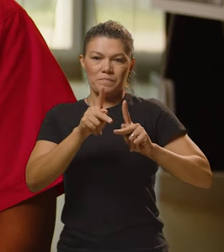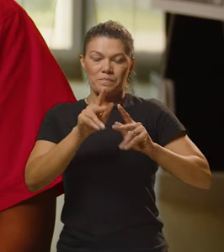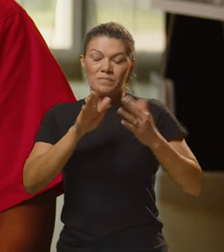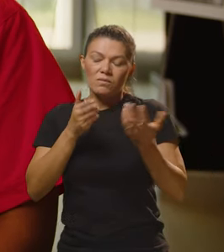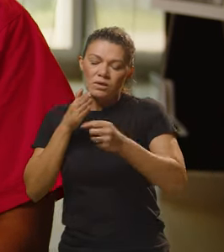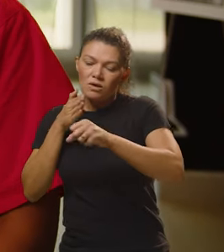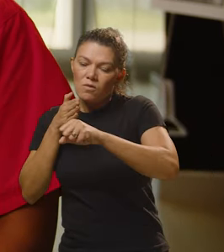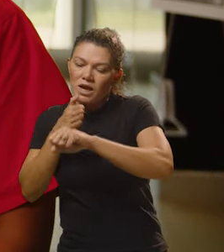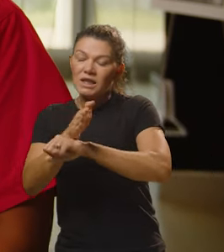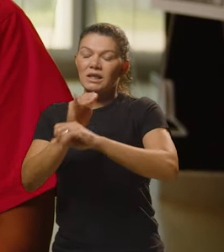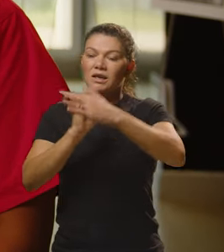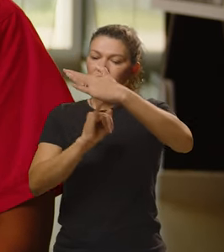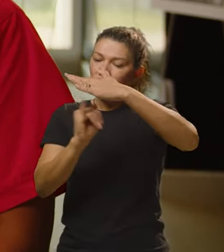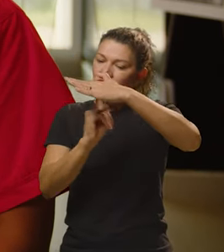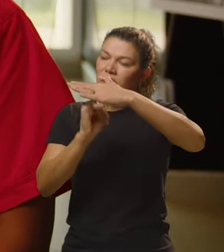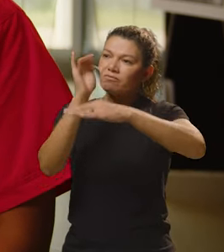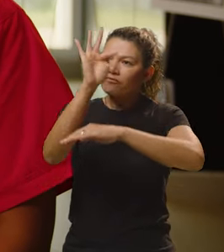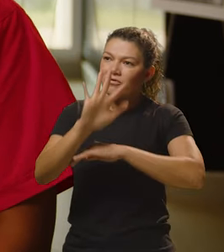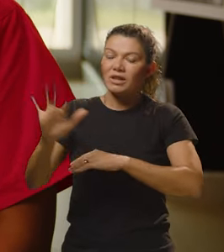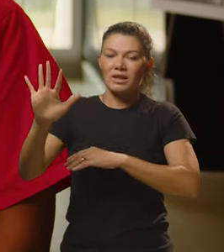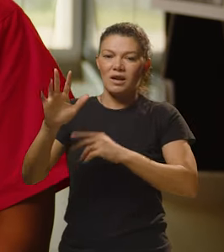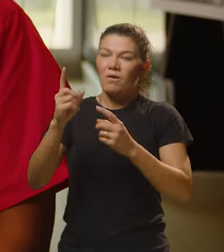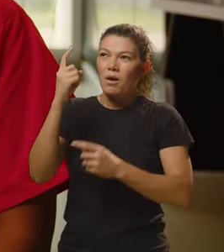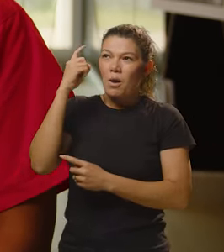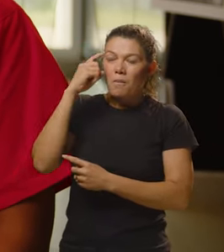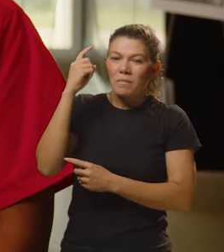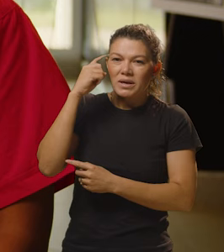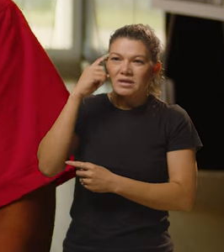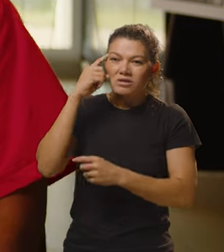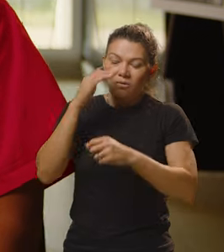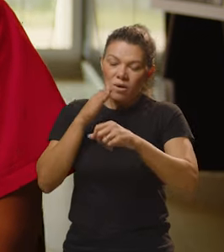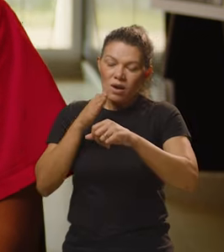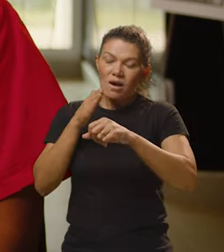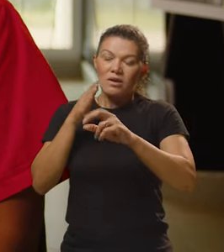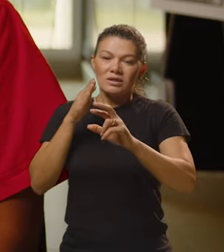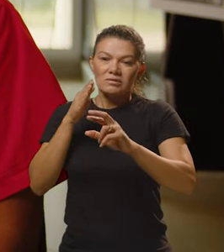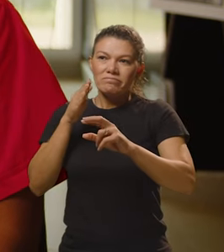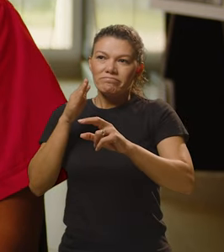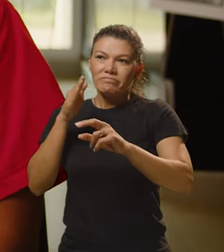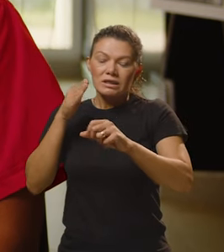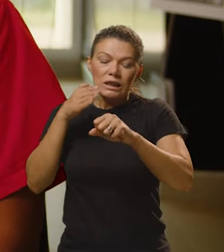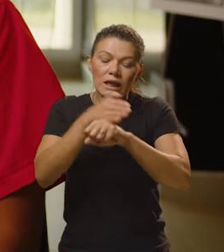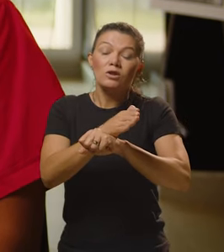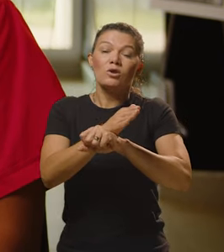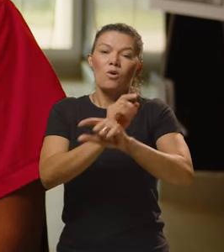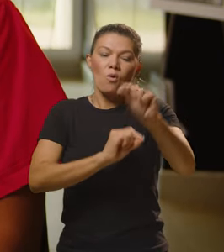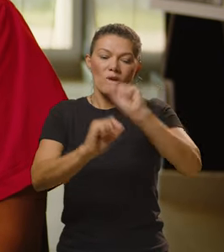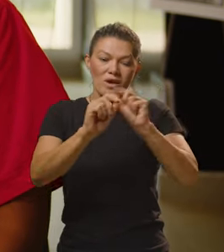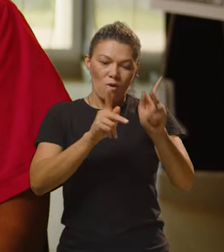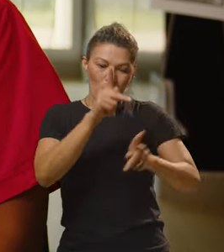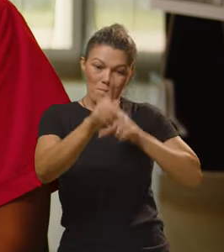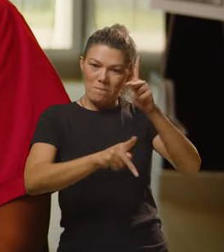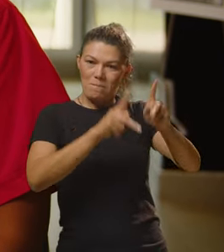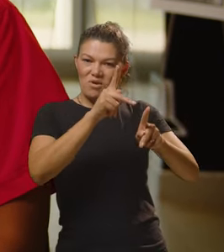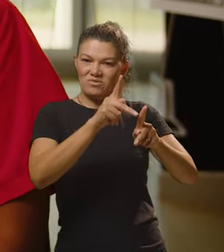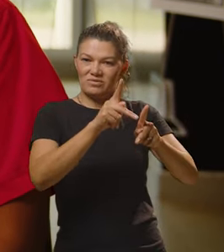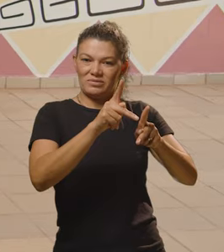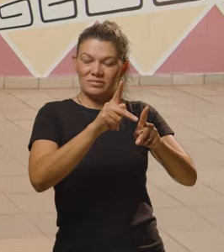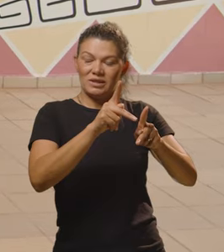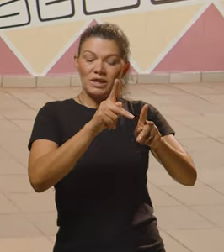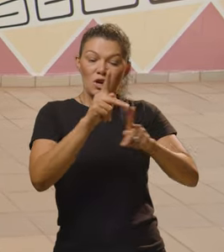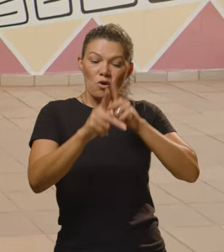eu entrei no Instituto Federal, eu penso que entrou no Instituto Federal um povo.